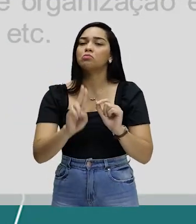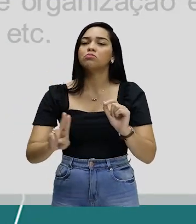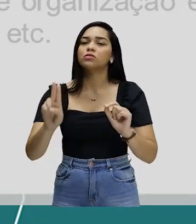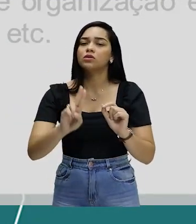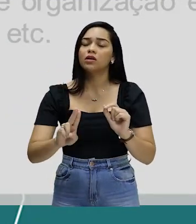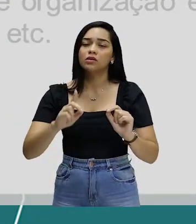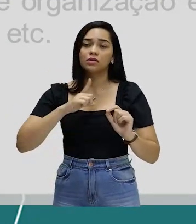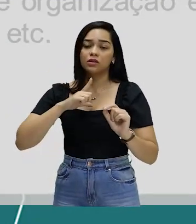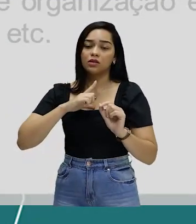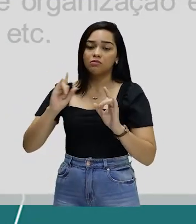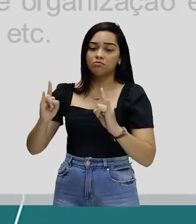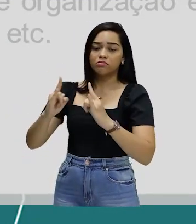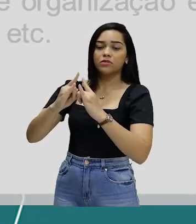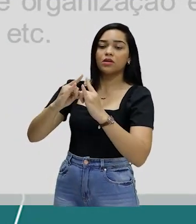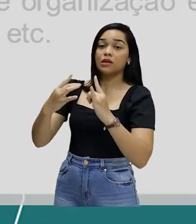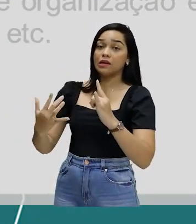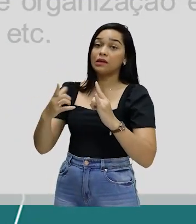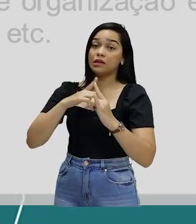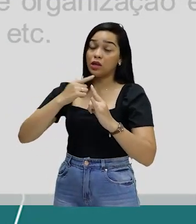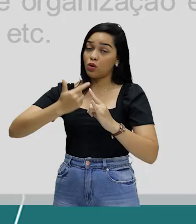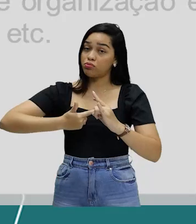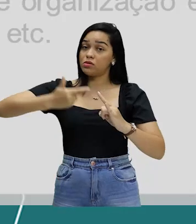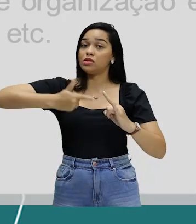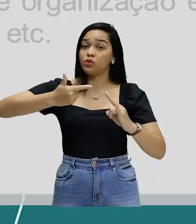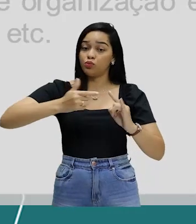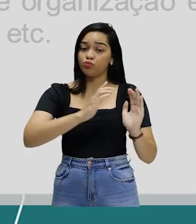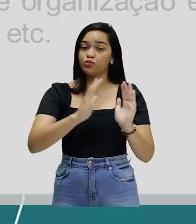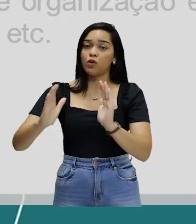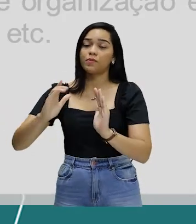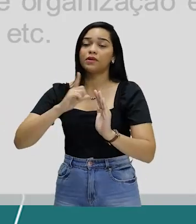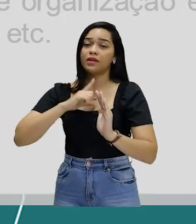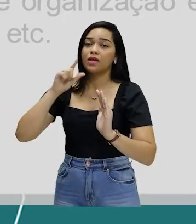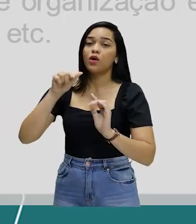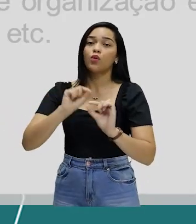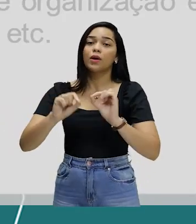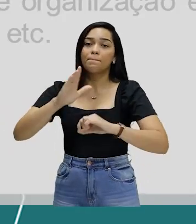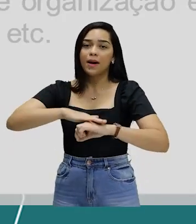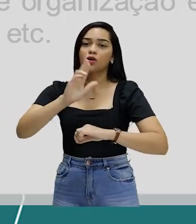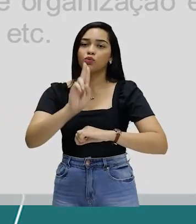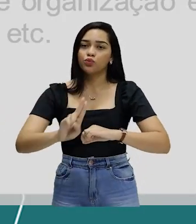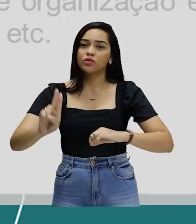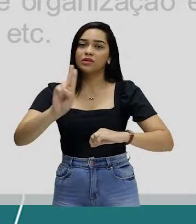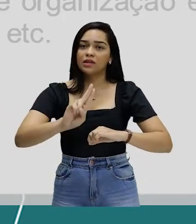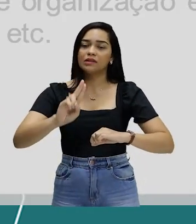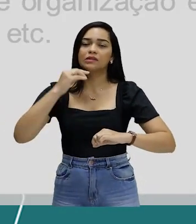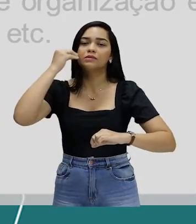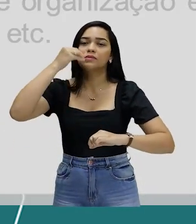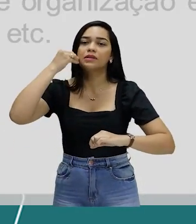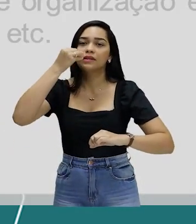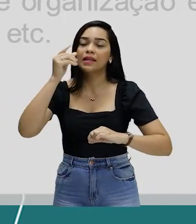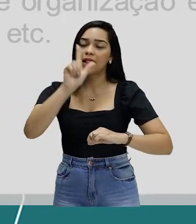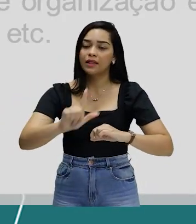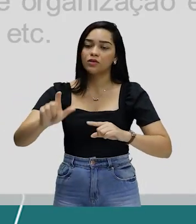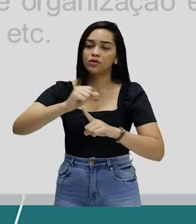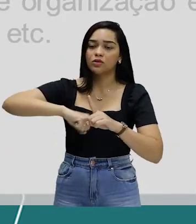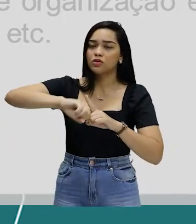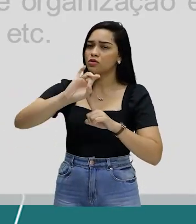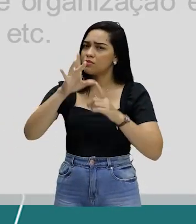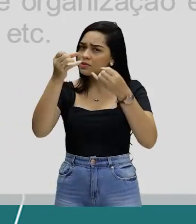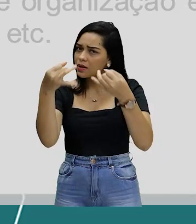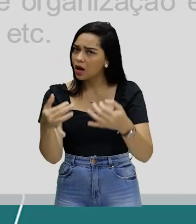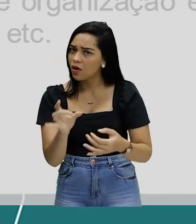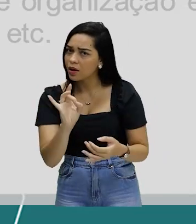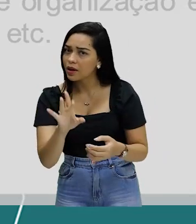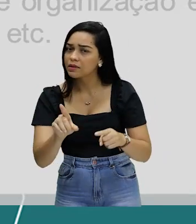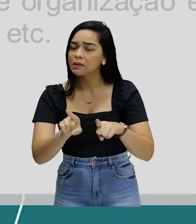racismo institucional, que é o nosso segundo tópico, esse é muito mais presente na literatura sociológica. Só para explicar, tá?